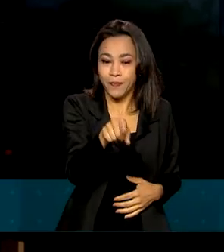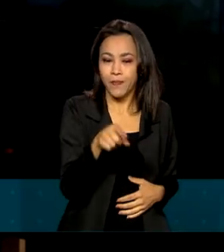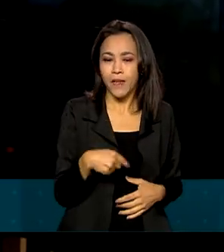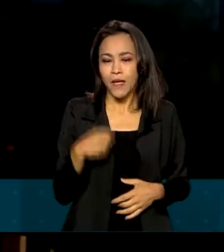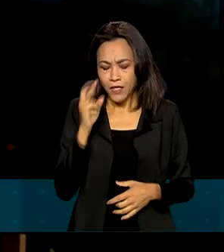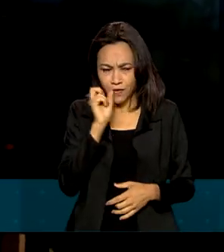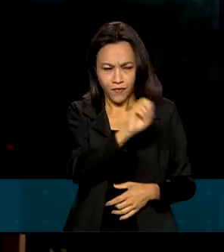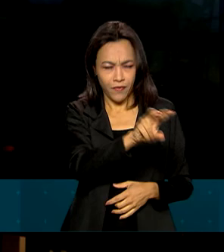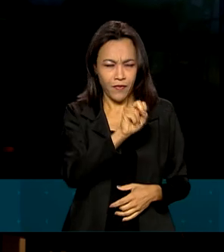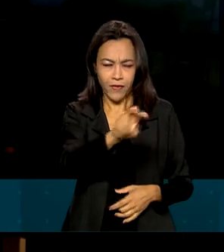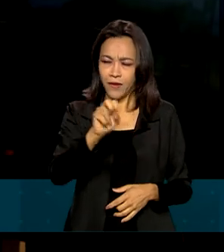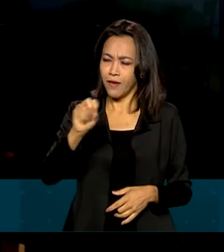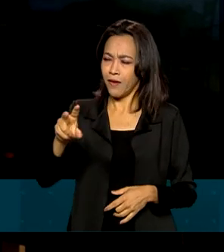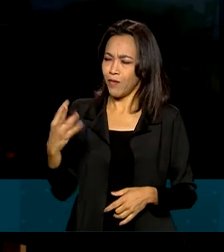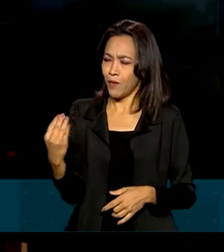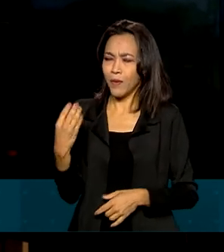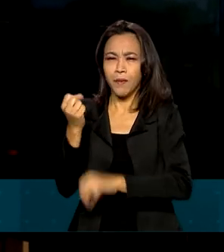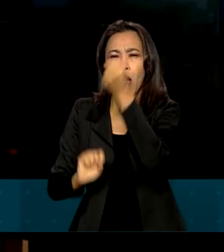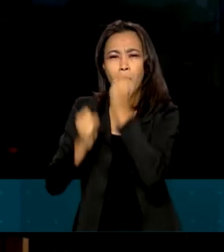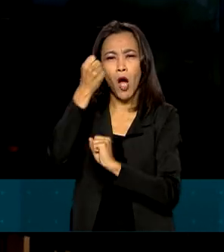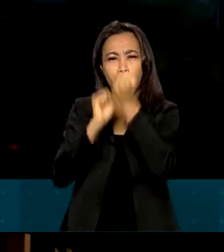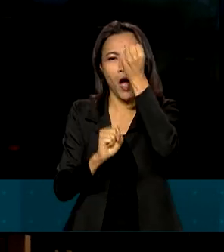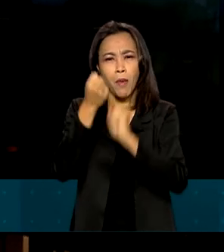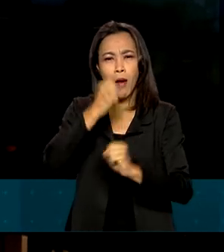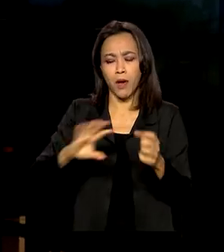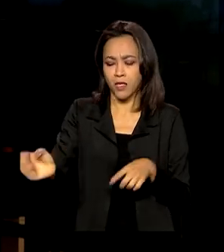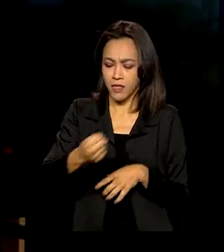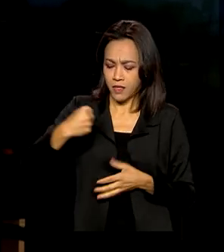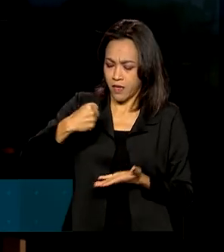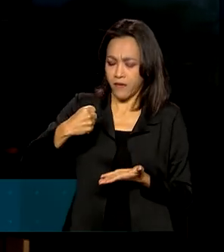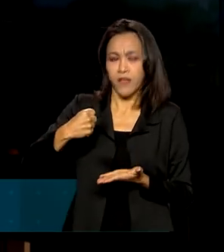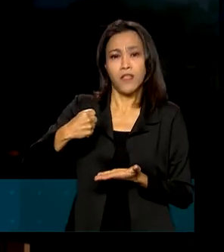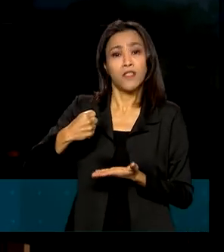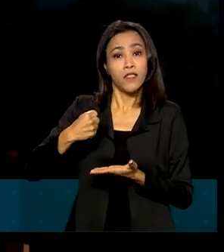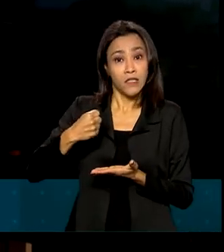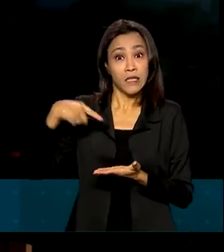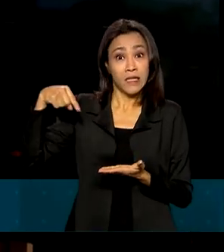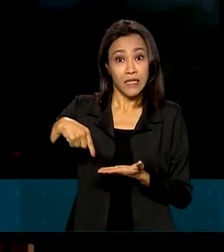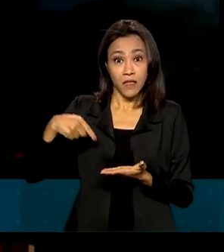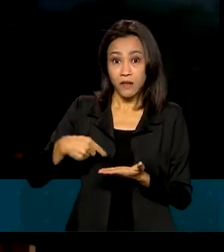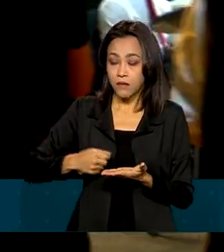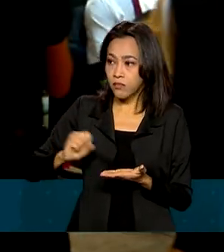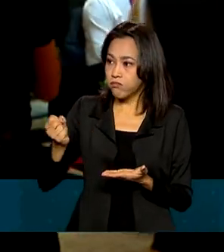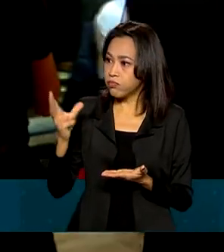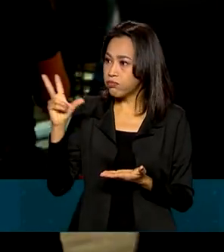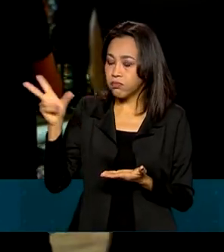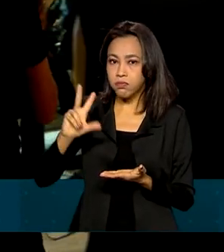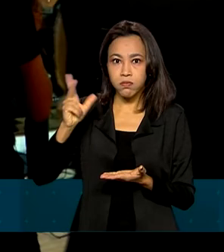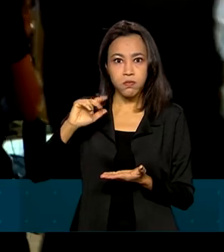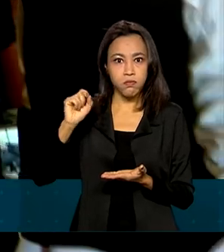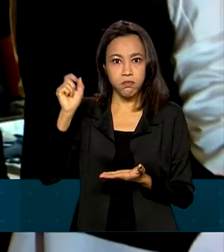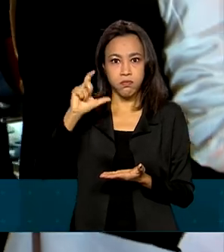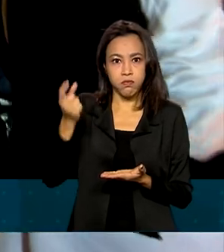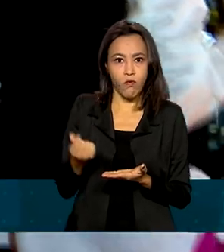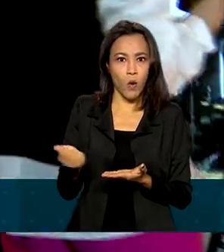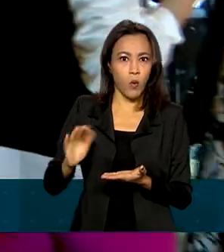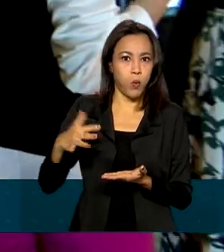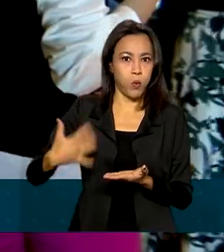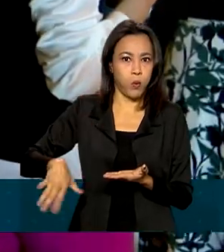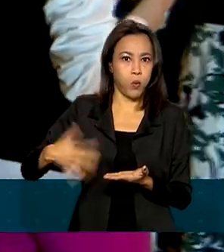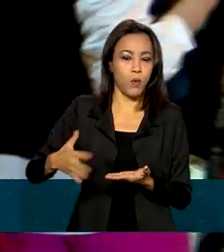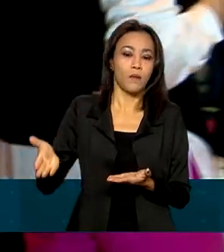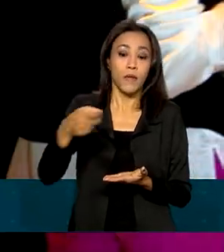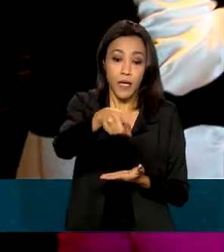muitas cervejarias surgindo e, de vez em quando, as cervejarias praticam os preços que são inviáveis para a gente. Em oito anos de negócio, eles